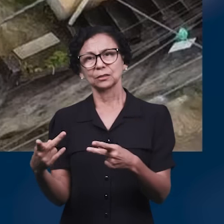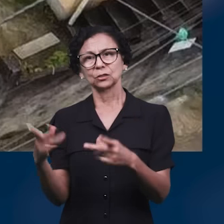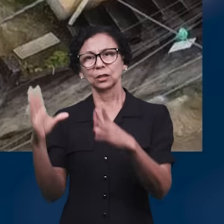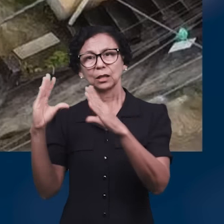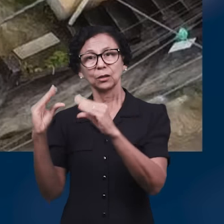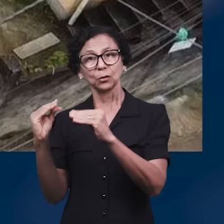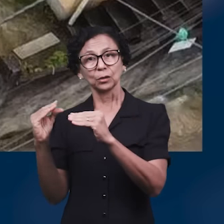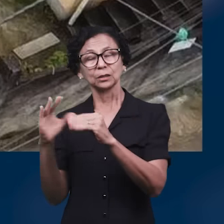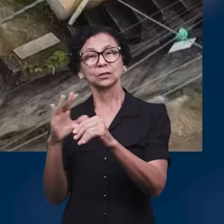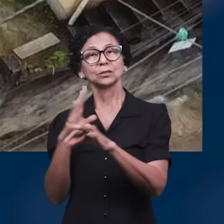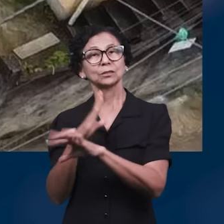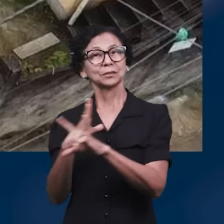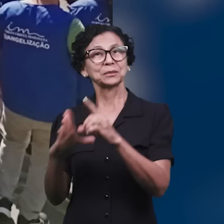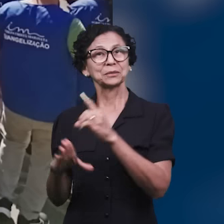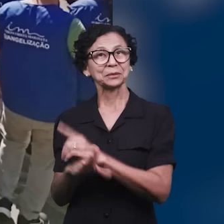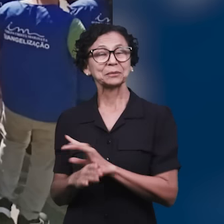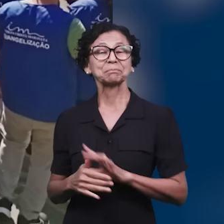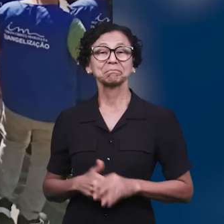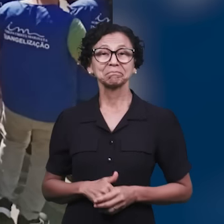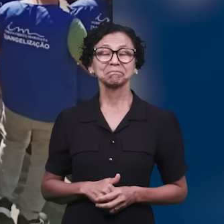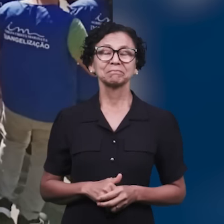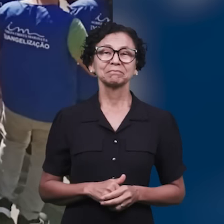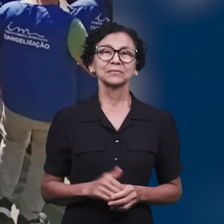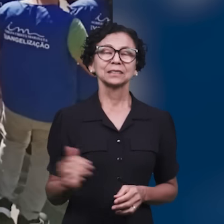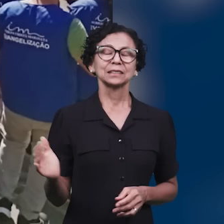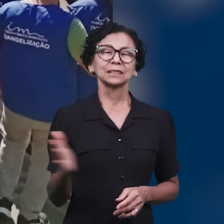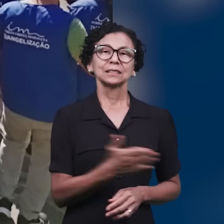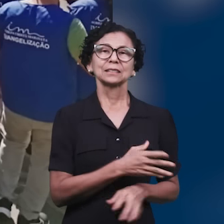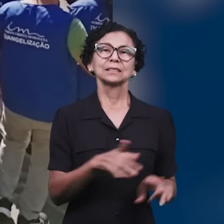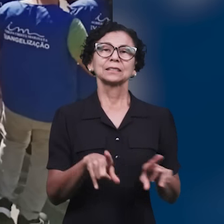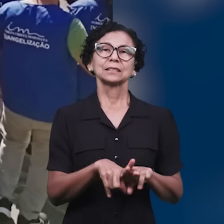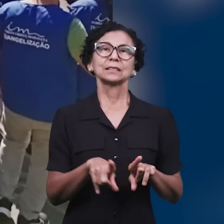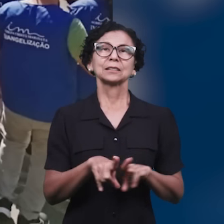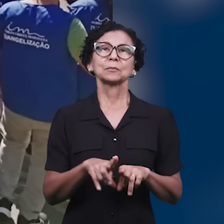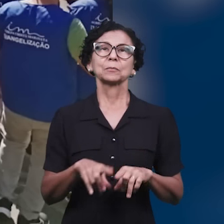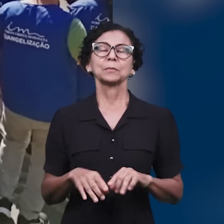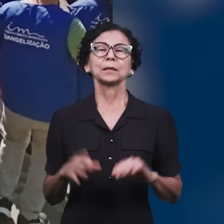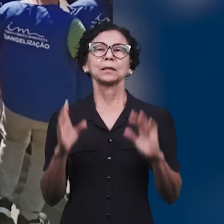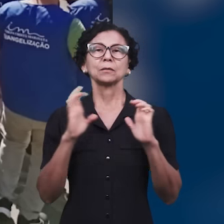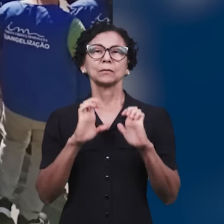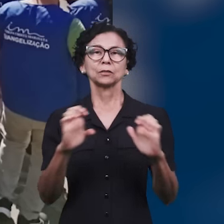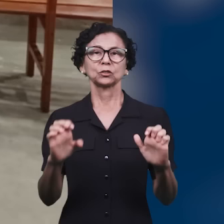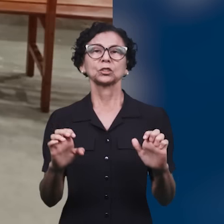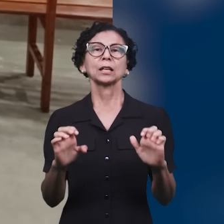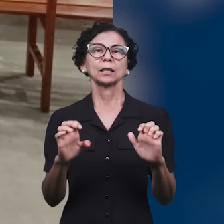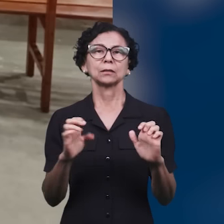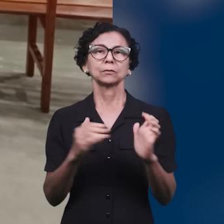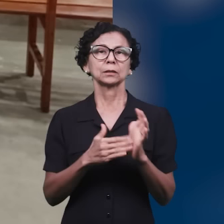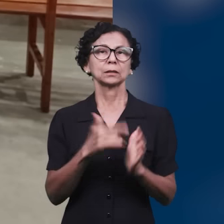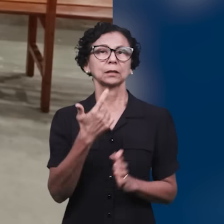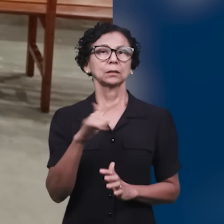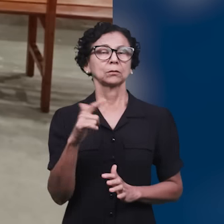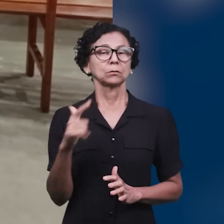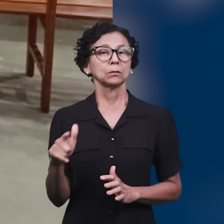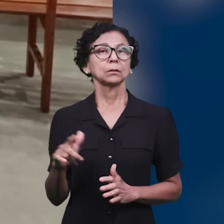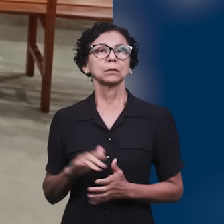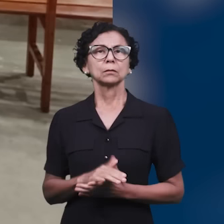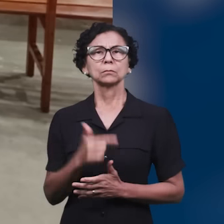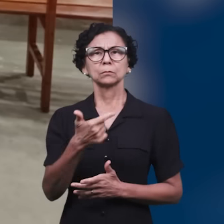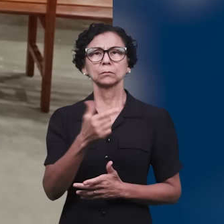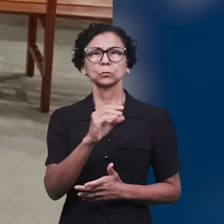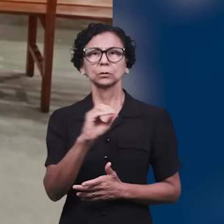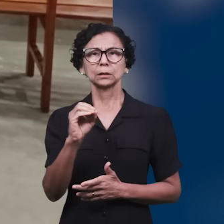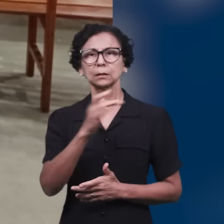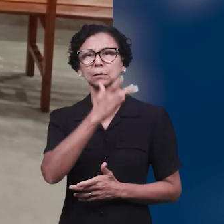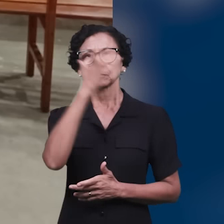culto. Glória a Jesus! Em São Gonçalo, também aconteceu um Evangelho Sem Fronteiras. Na ocasião, cerca de 200